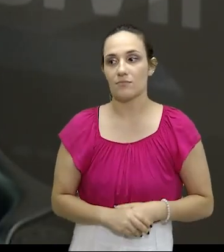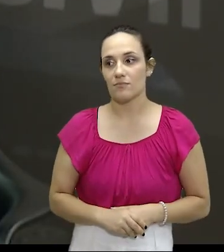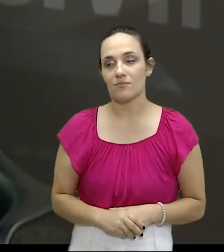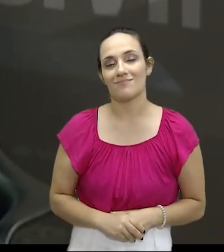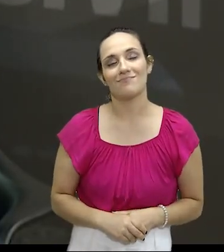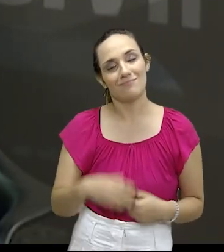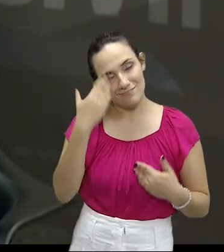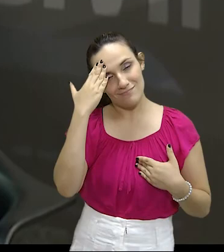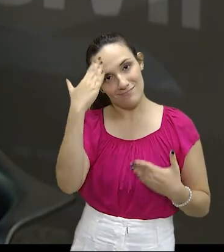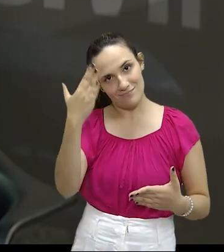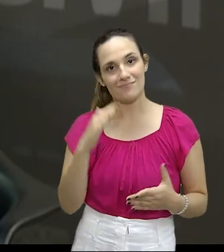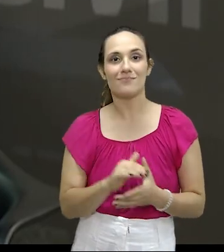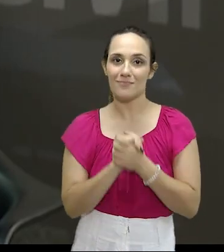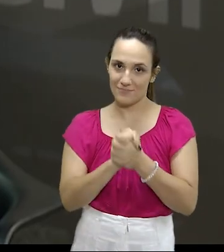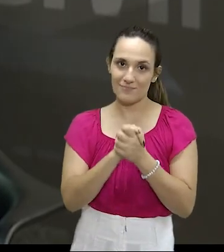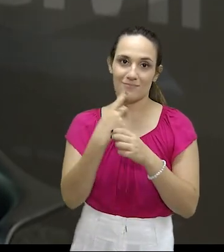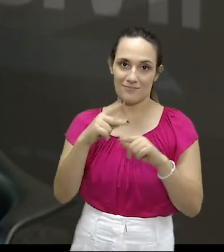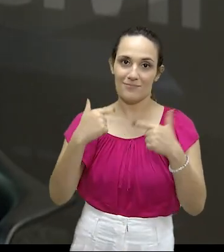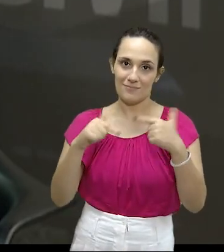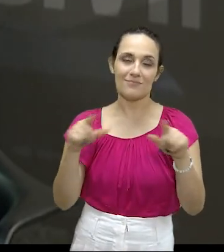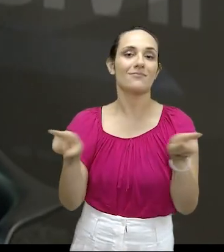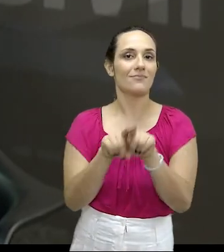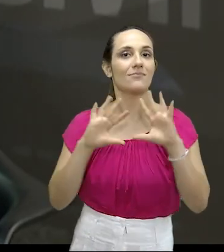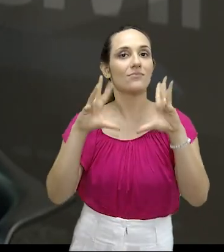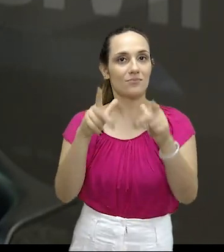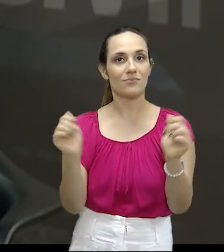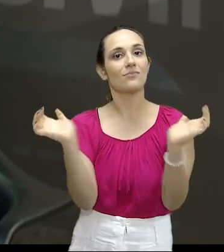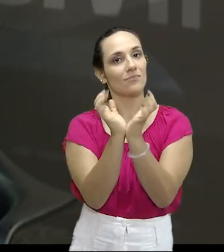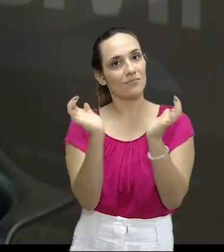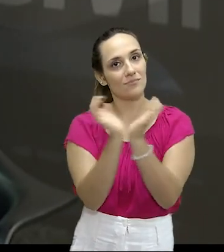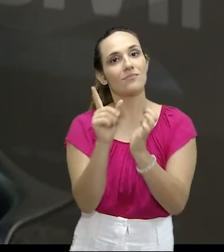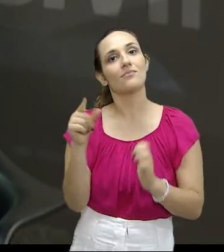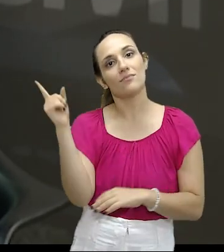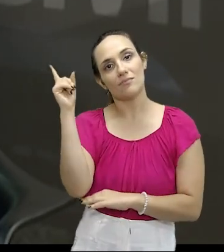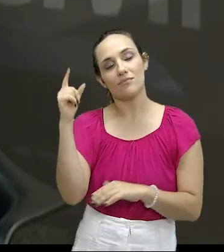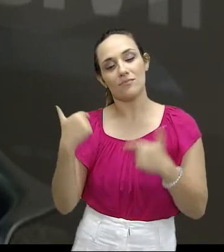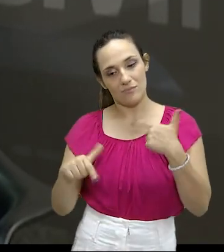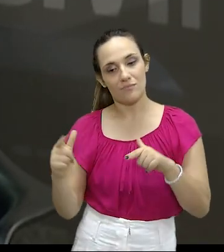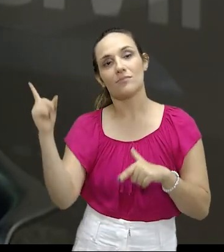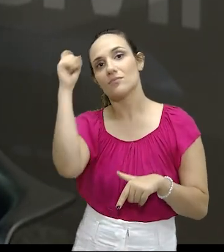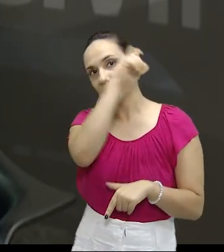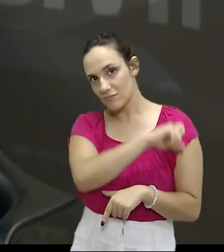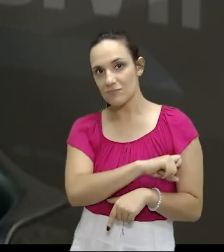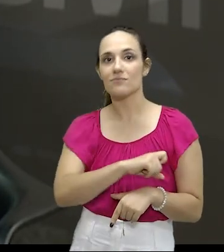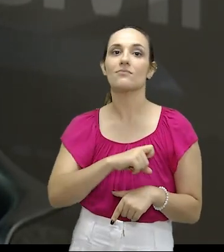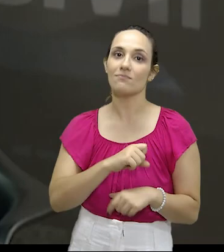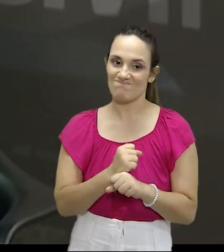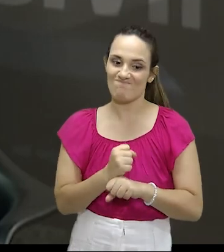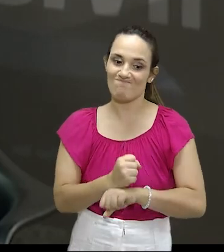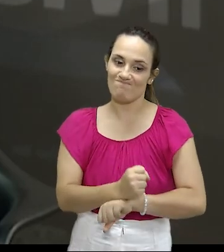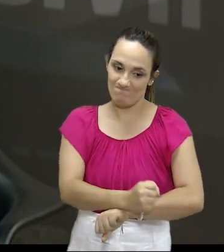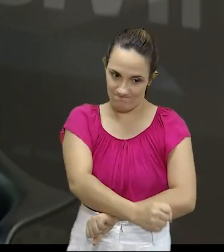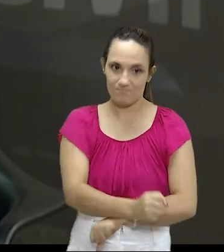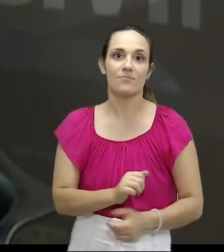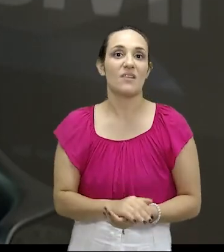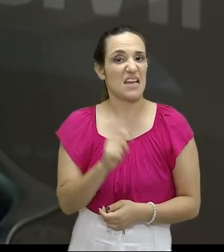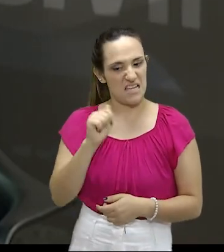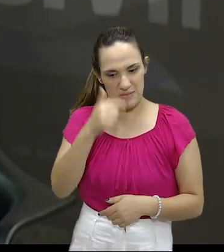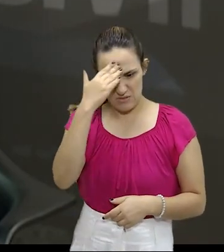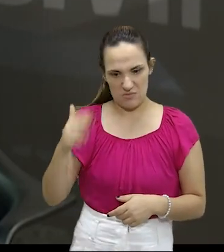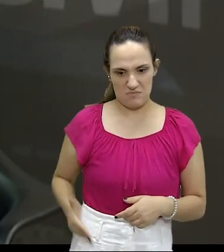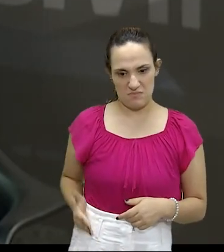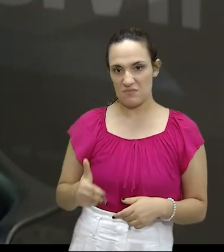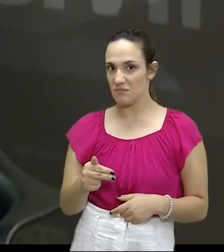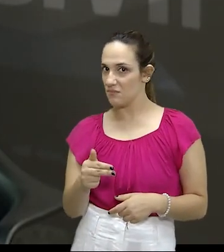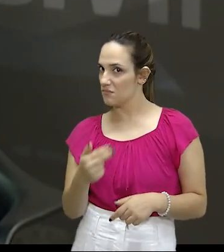e parabéns pelo trabalho do senhor e toda a equipe que eu sei que é um trabalho árduo, aqui realmente o bandido não